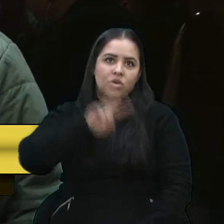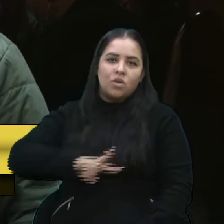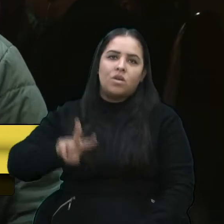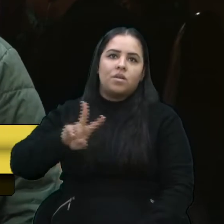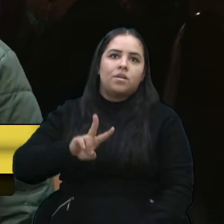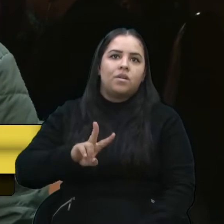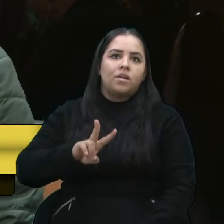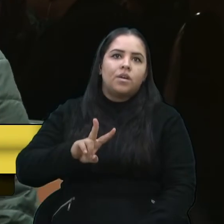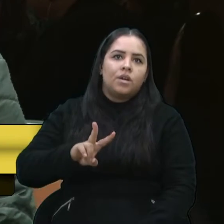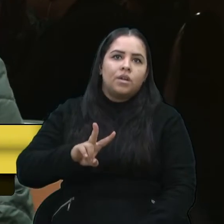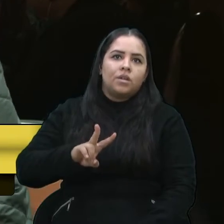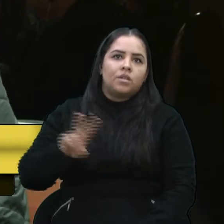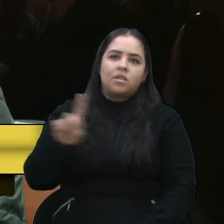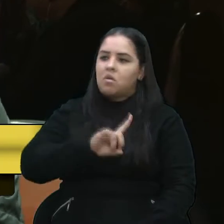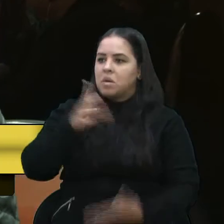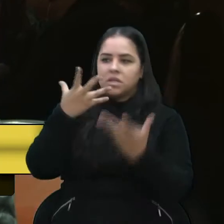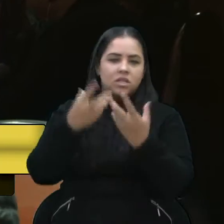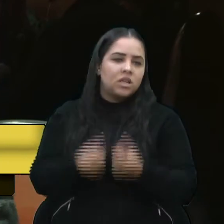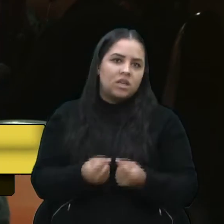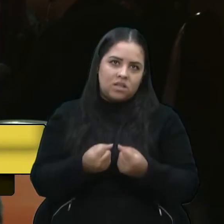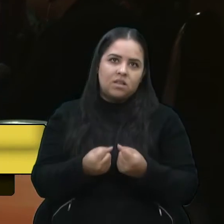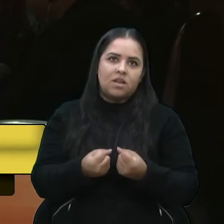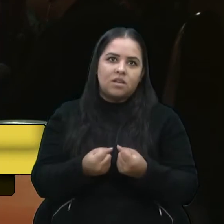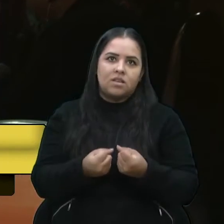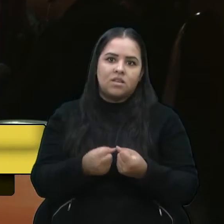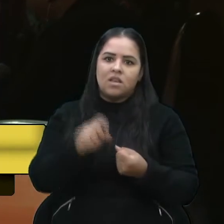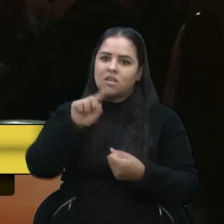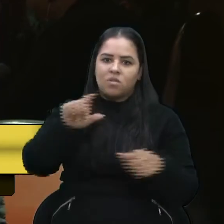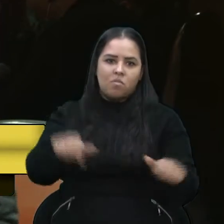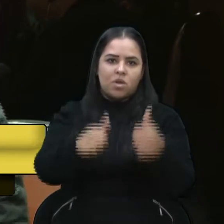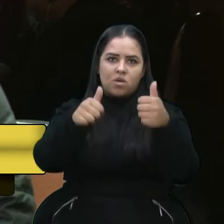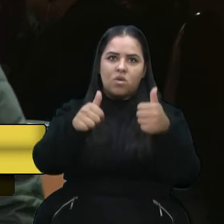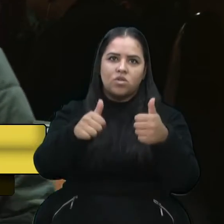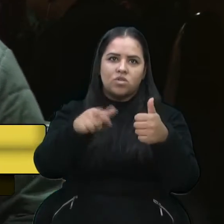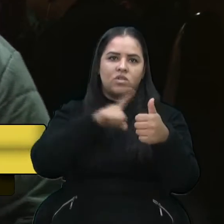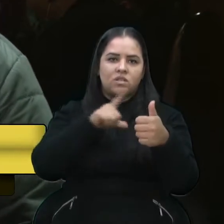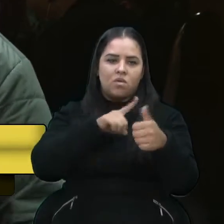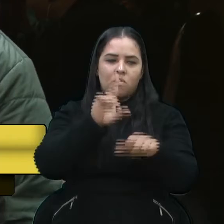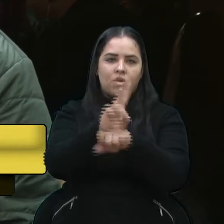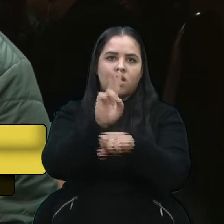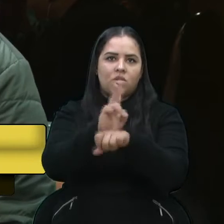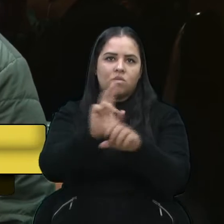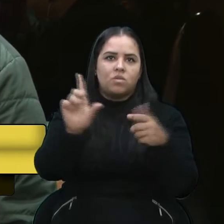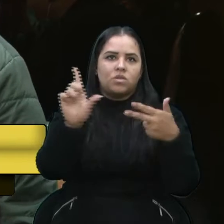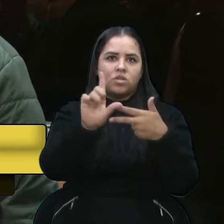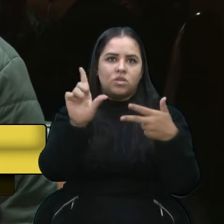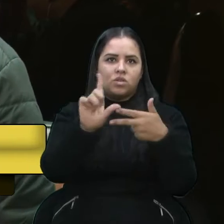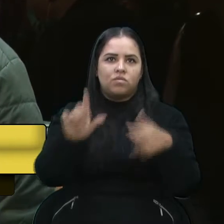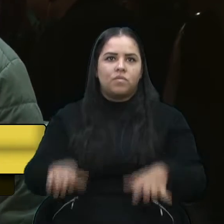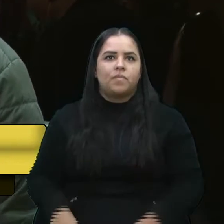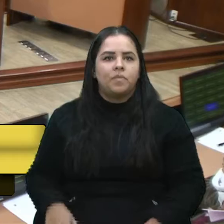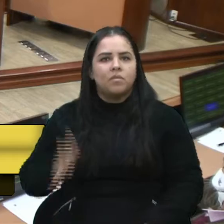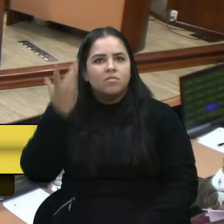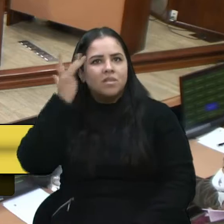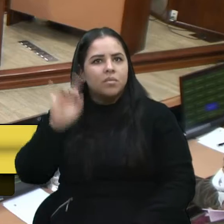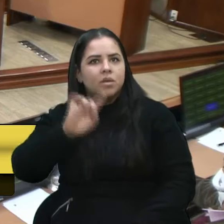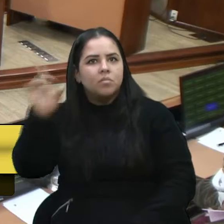dessa forma que será a forma melhor de tratar com o mesmo nativo. Não sei quem me pediu a parte.